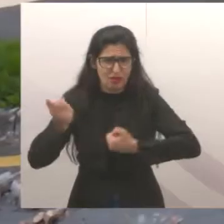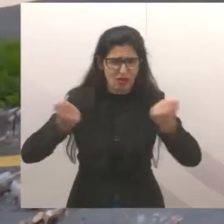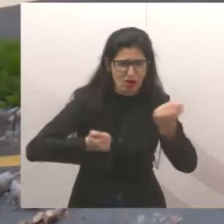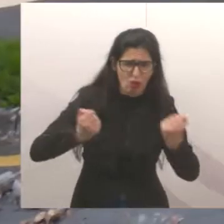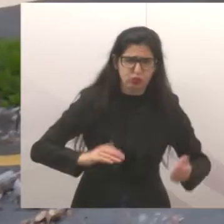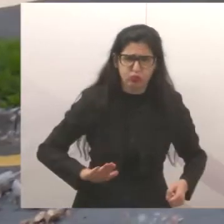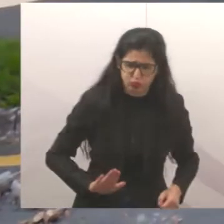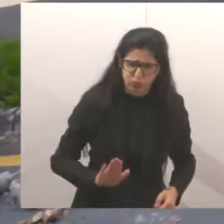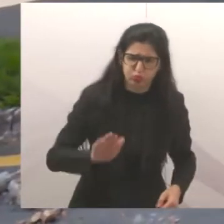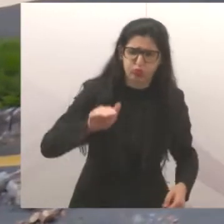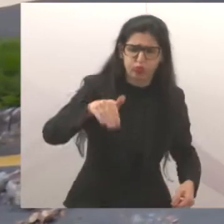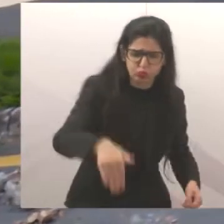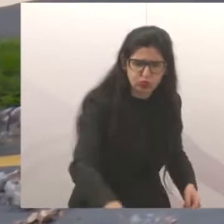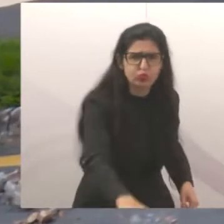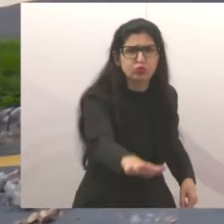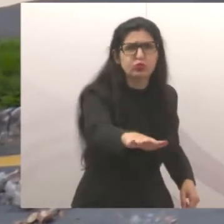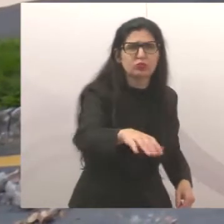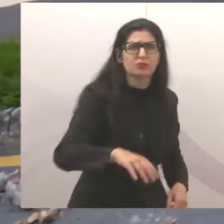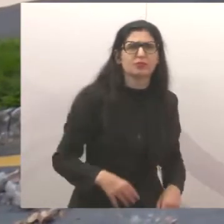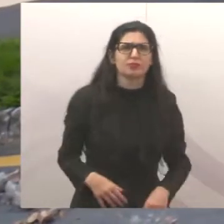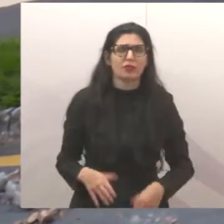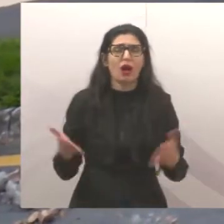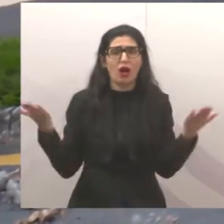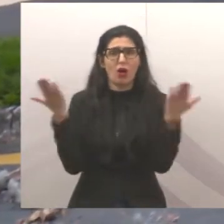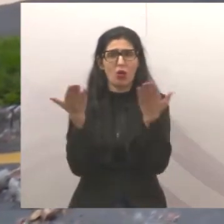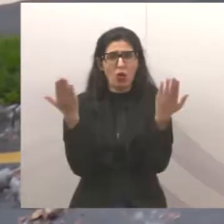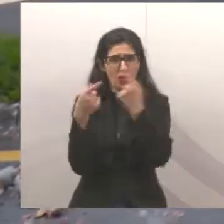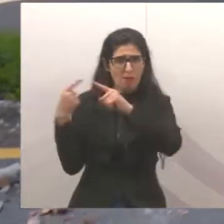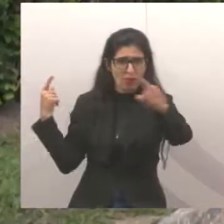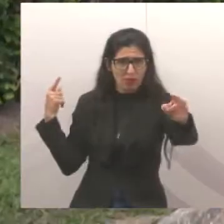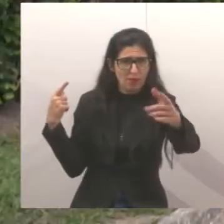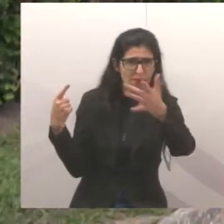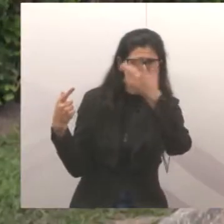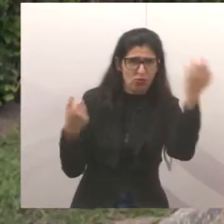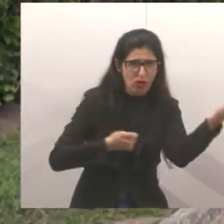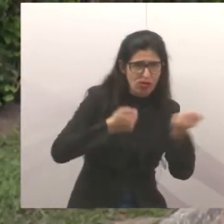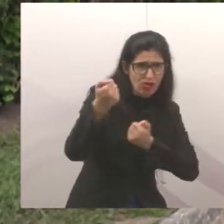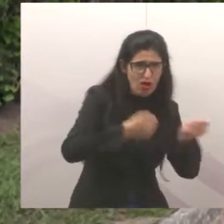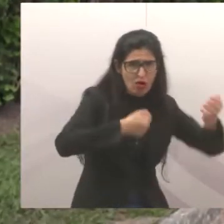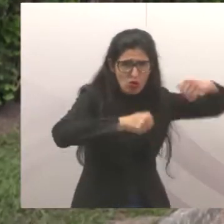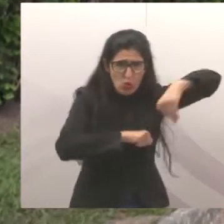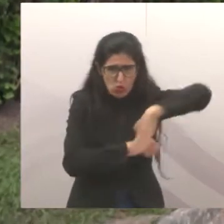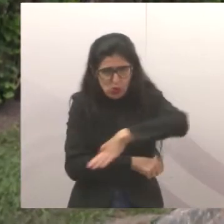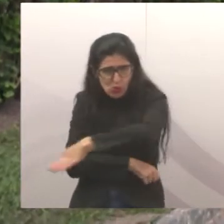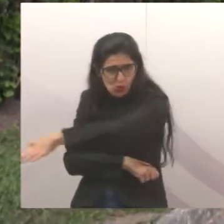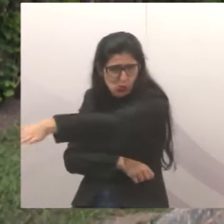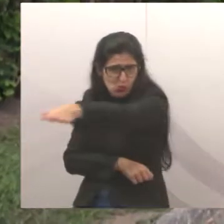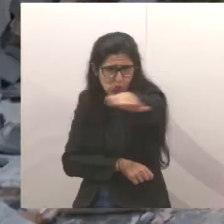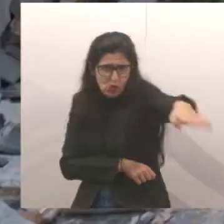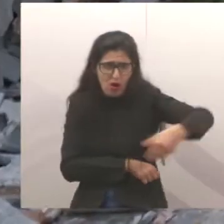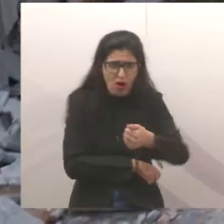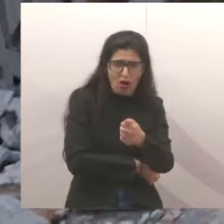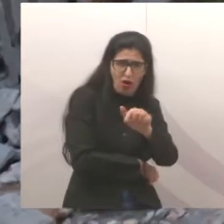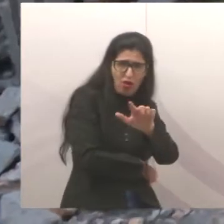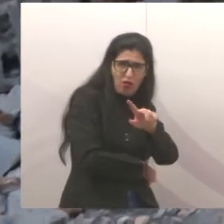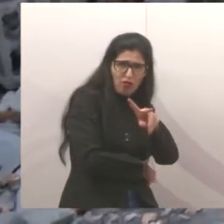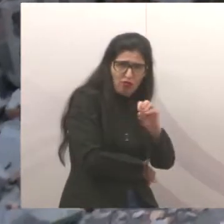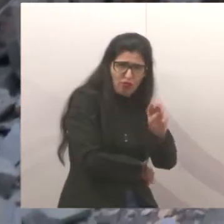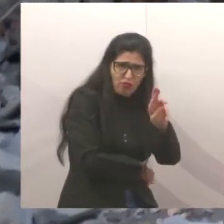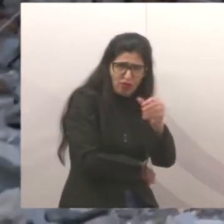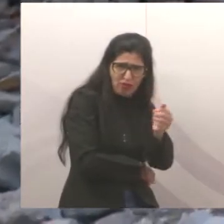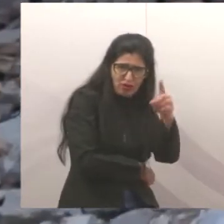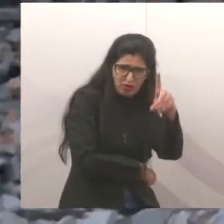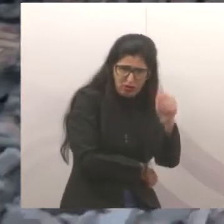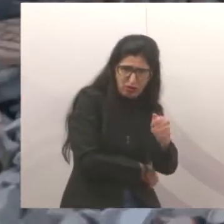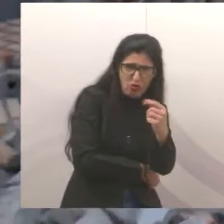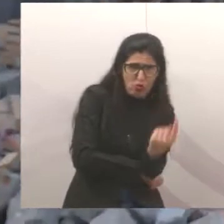aqui estava interditado, e aí o pessoal está saindo daqui para dar a volta do Portal Alvorada, e vem no 1º